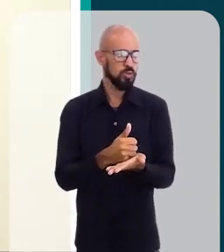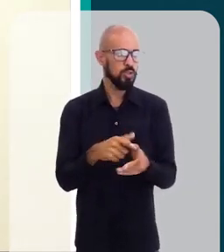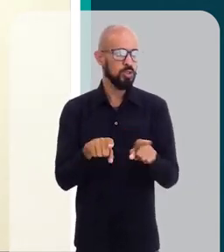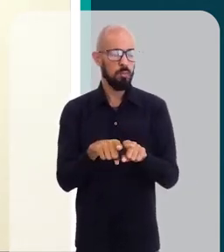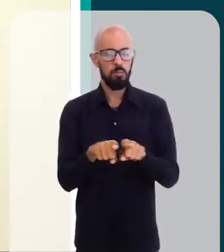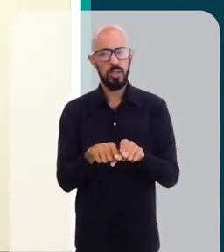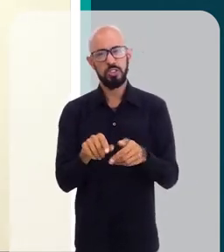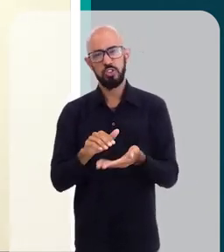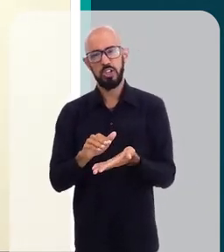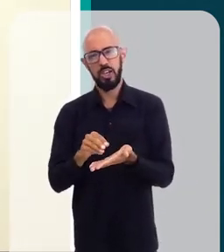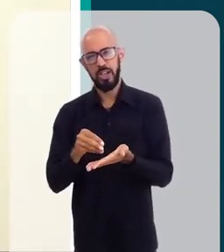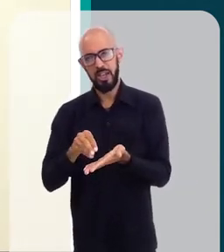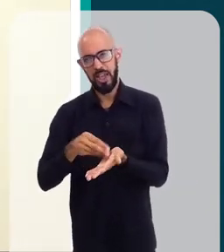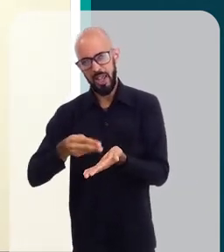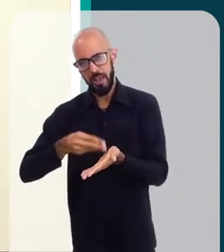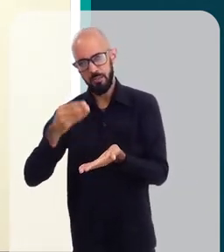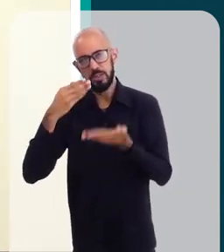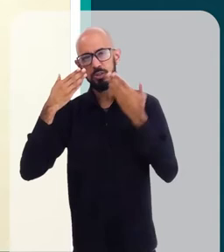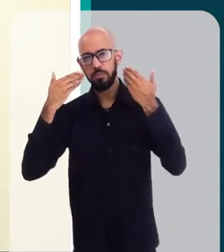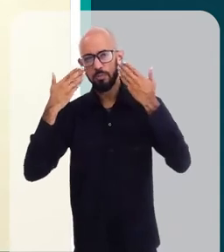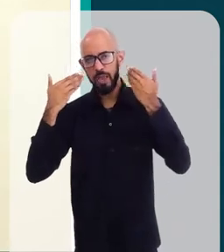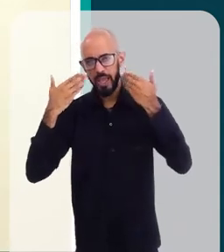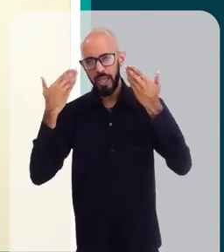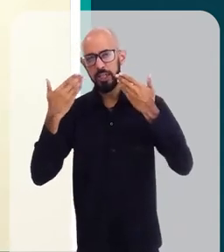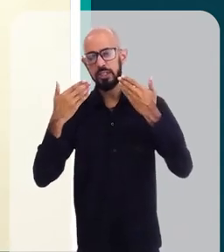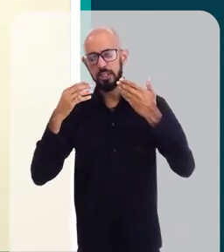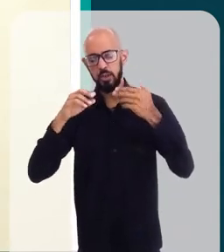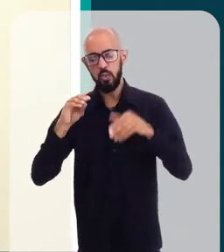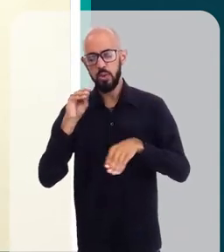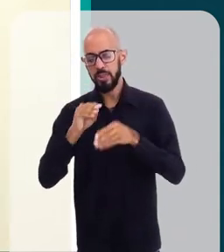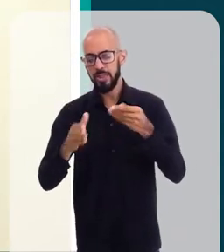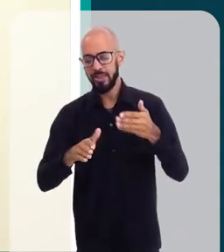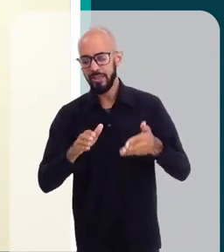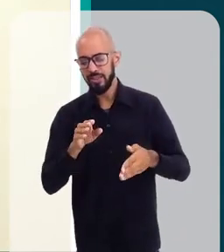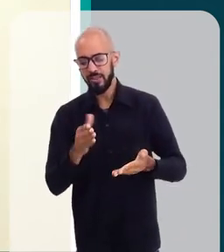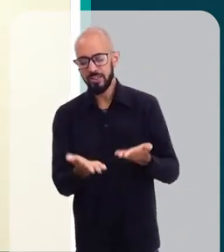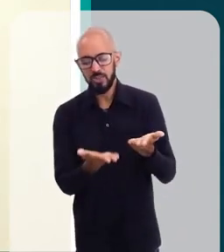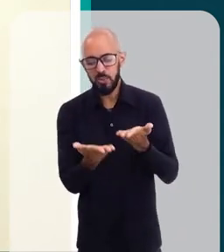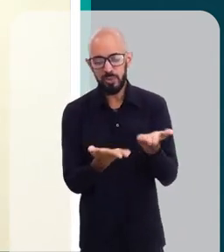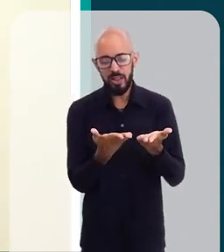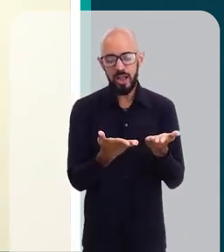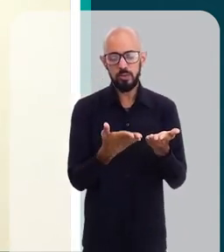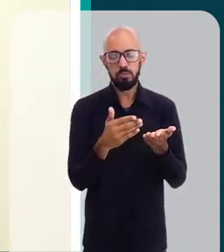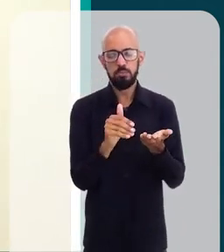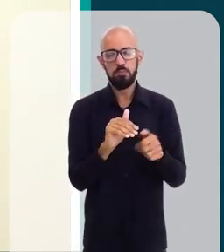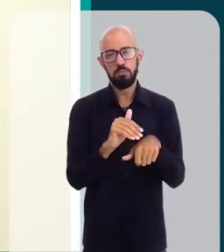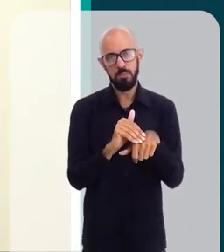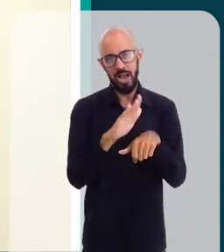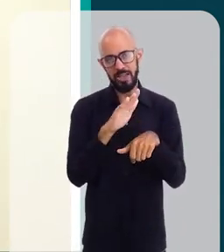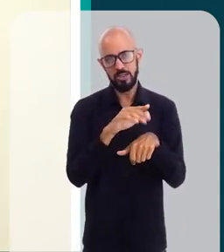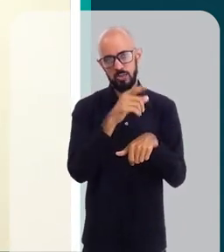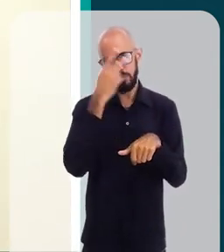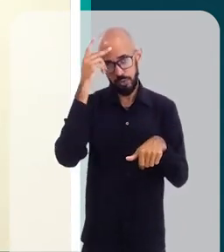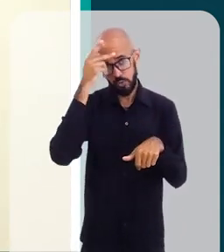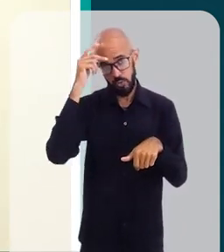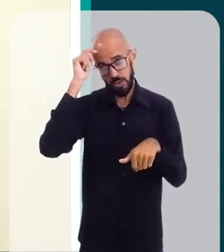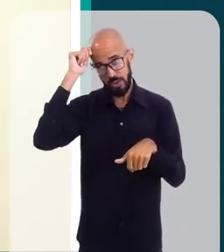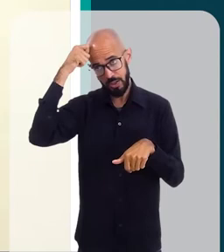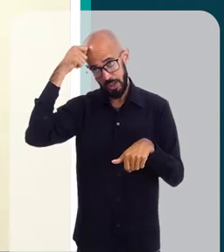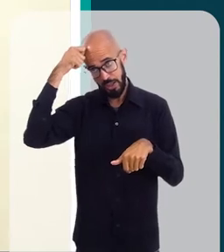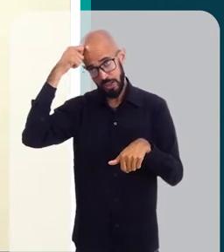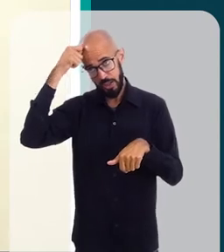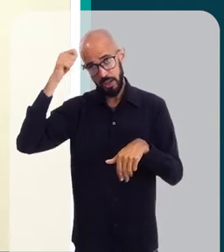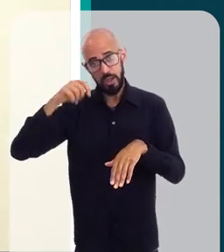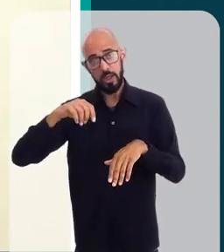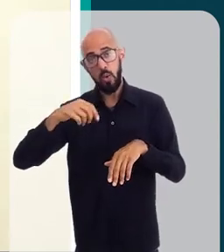indústria estética, voltando-se mais para o paciente negro, percebendo que há um nicho em que o